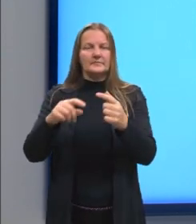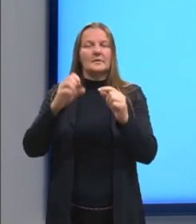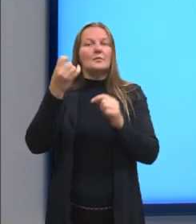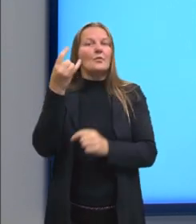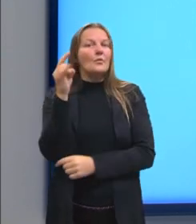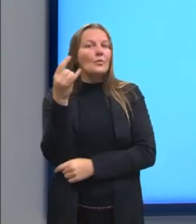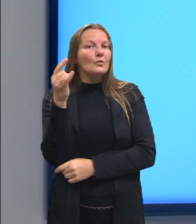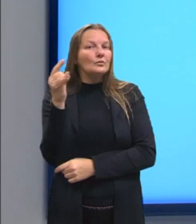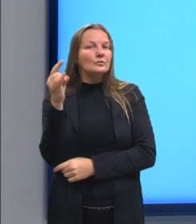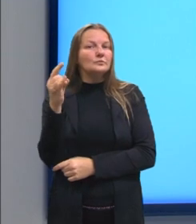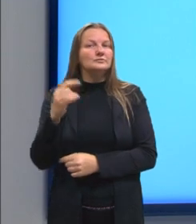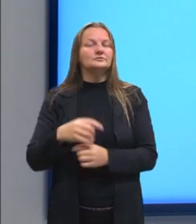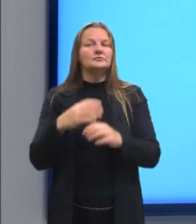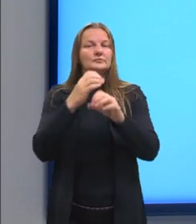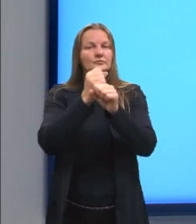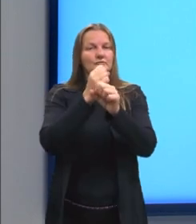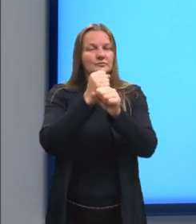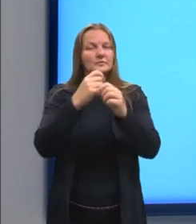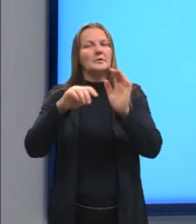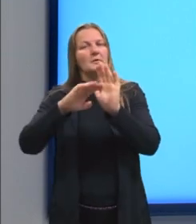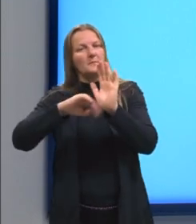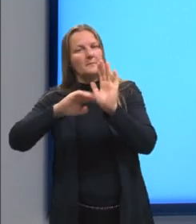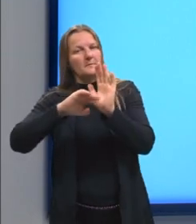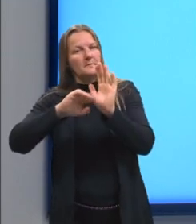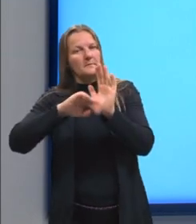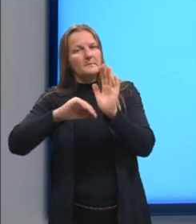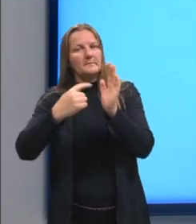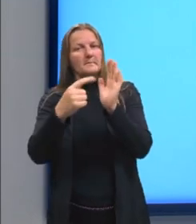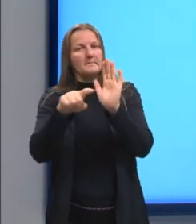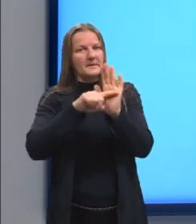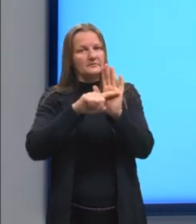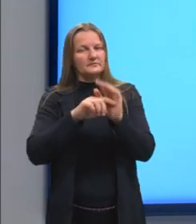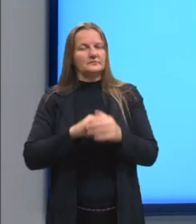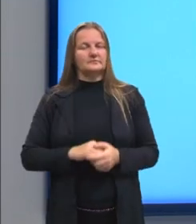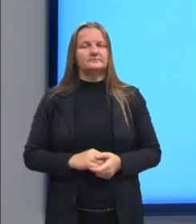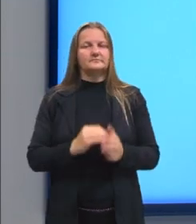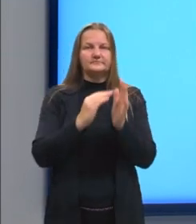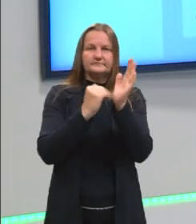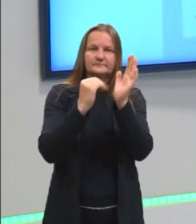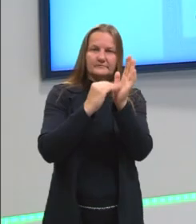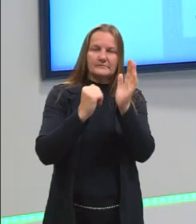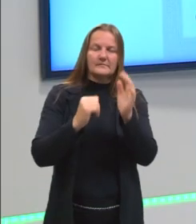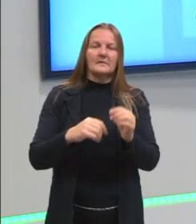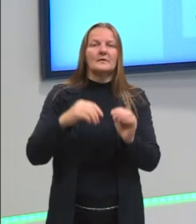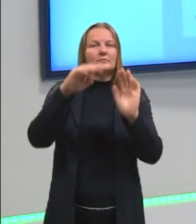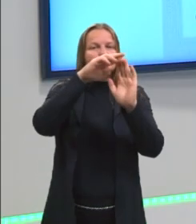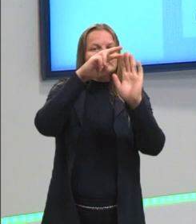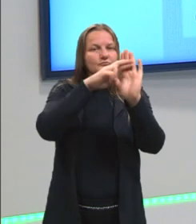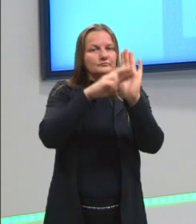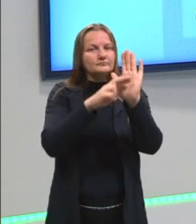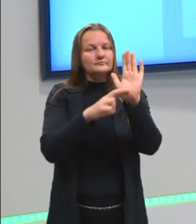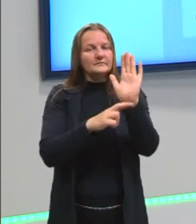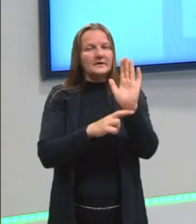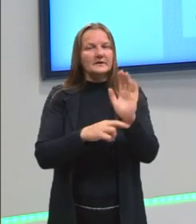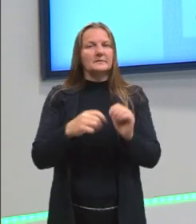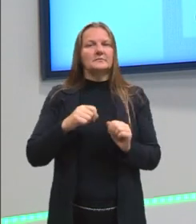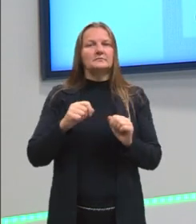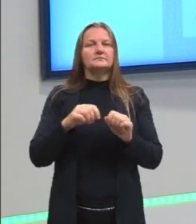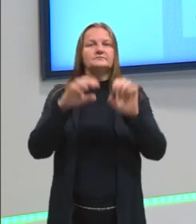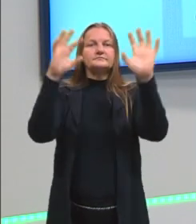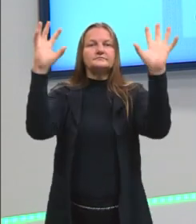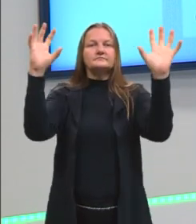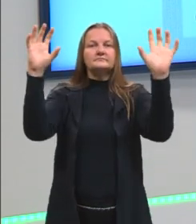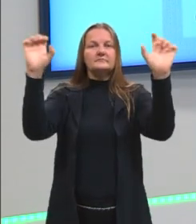por último adição e subtração. Essa então é a ordem para resolvermos uma